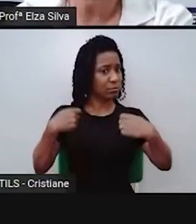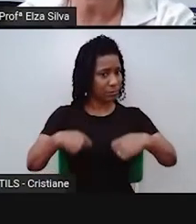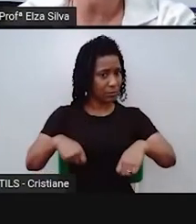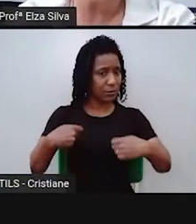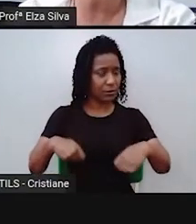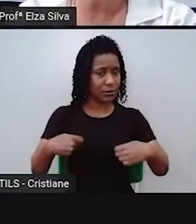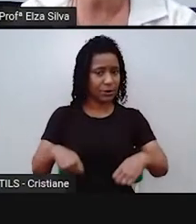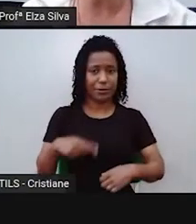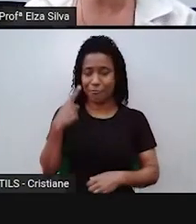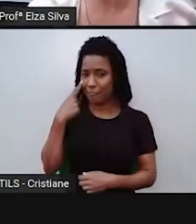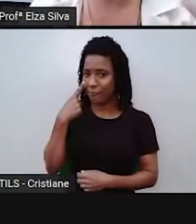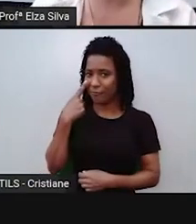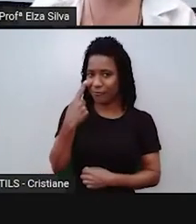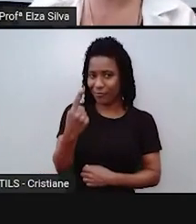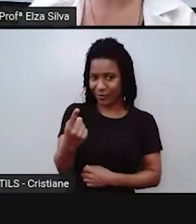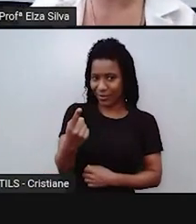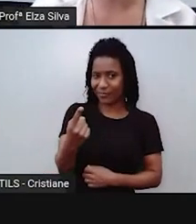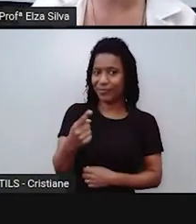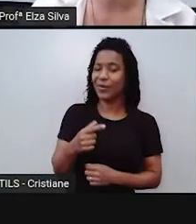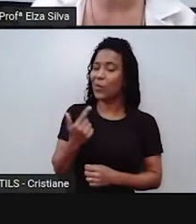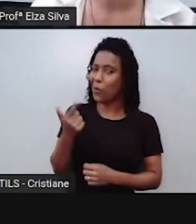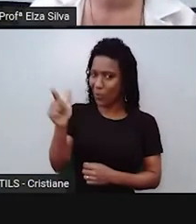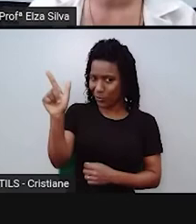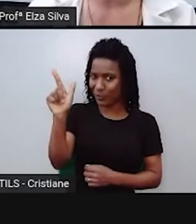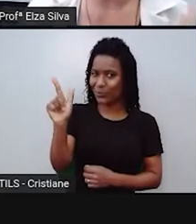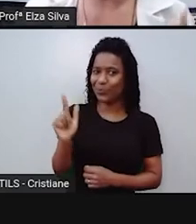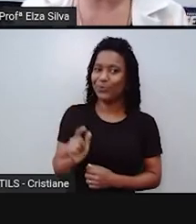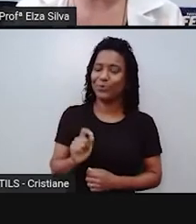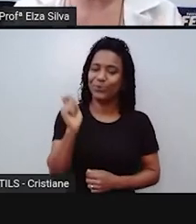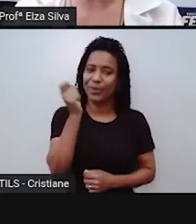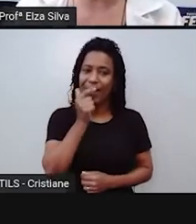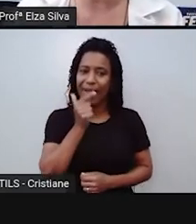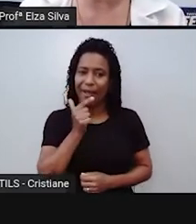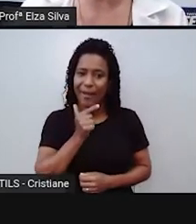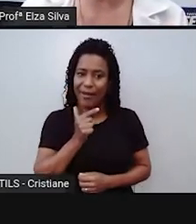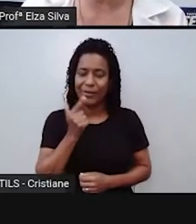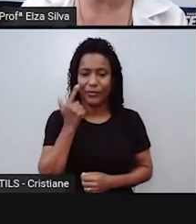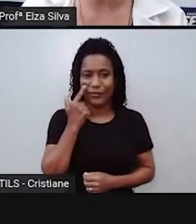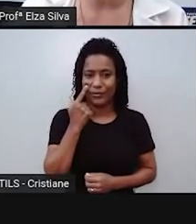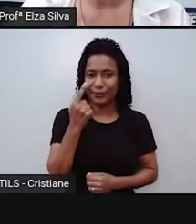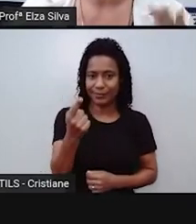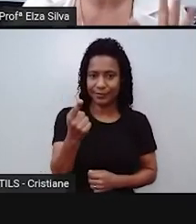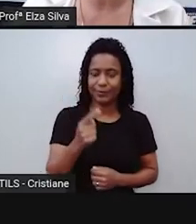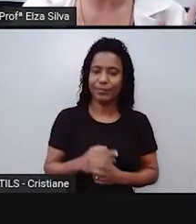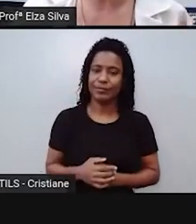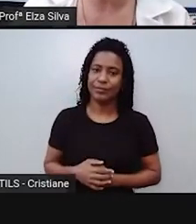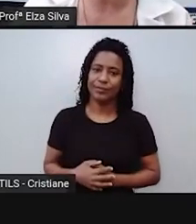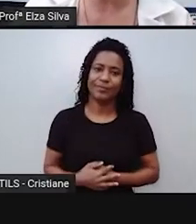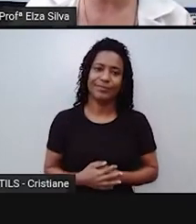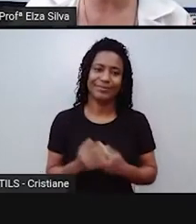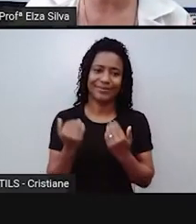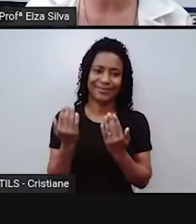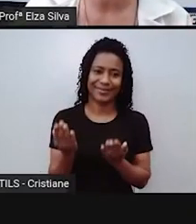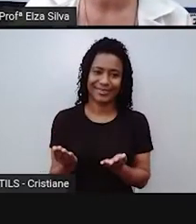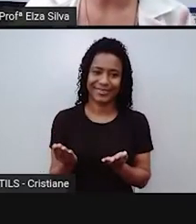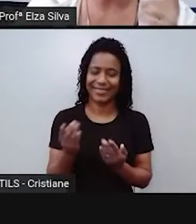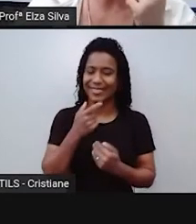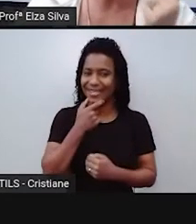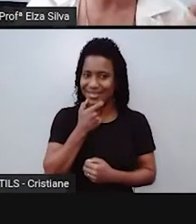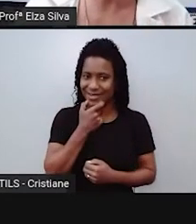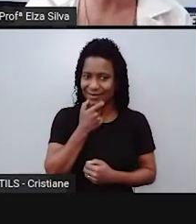que traz uma crítica a respeito disso. Observe que o personagem diz, just one more,